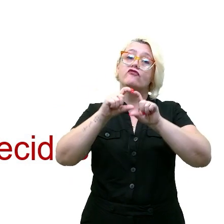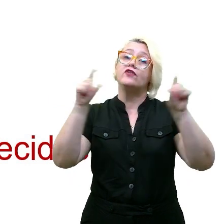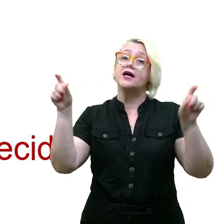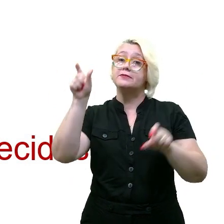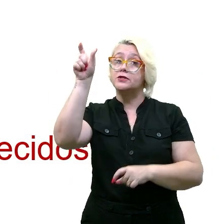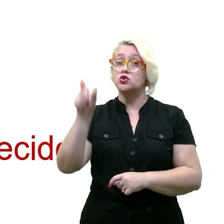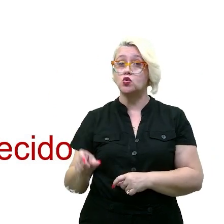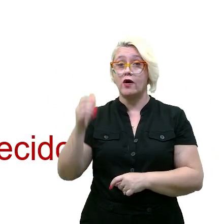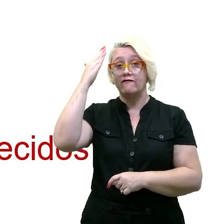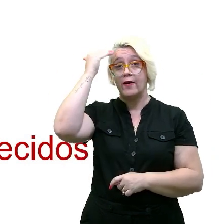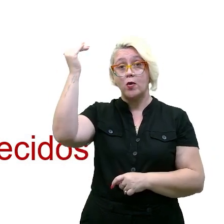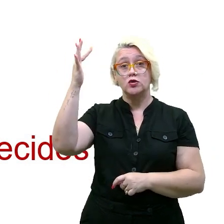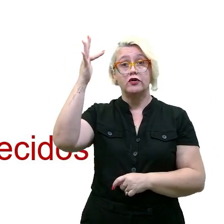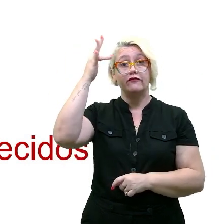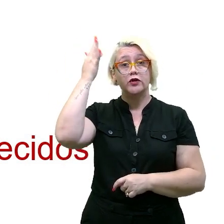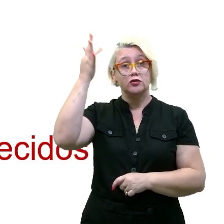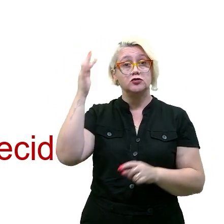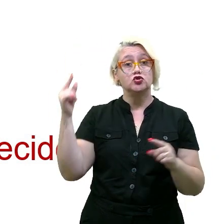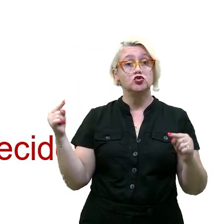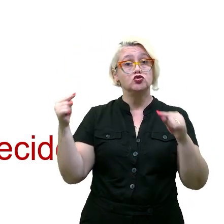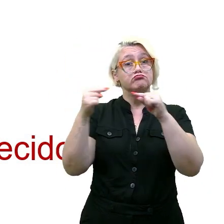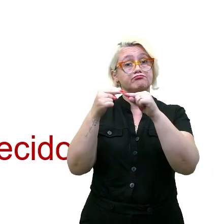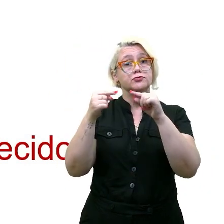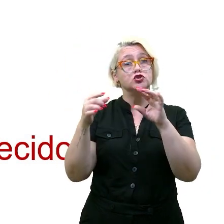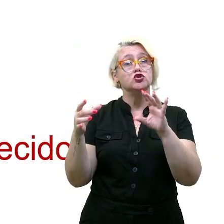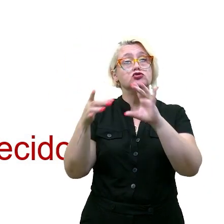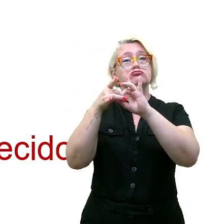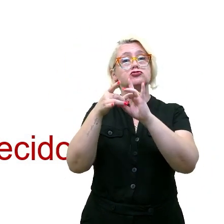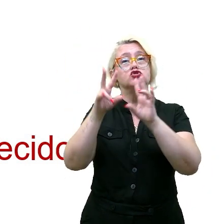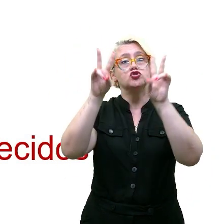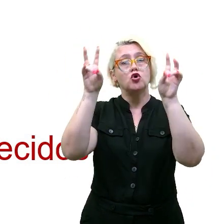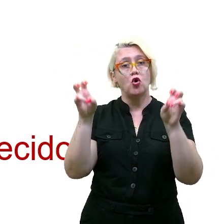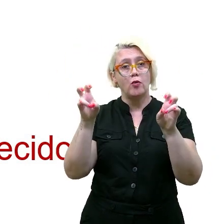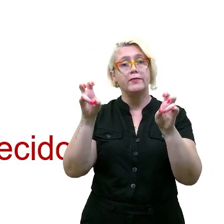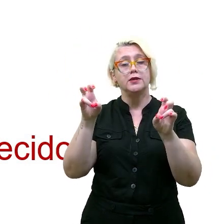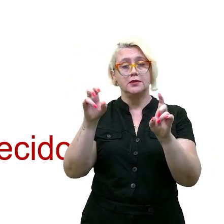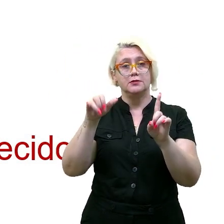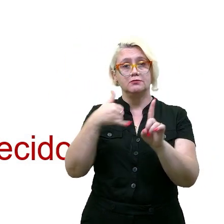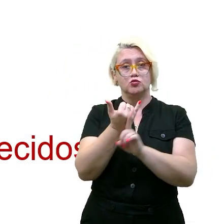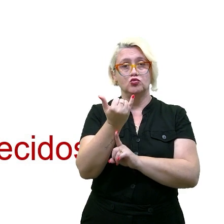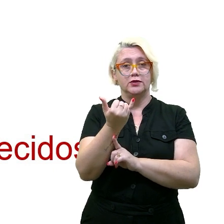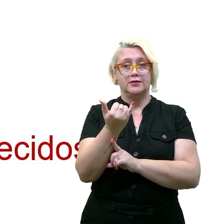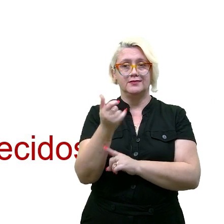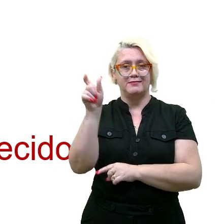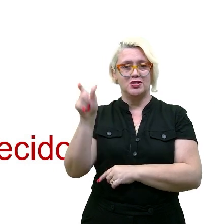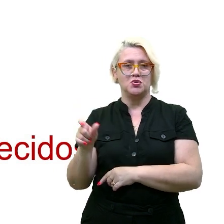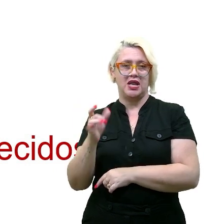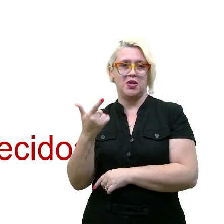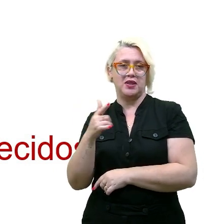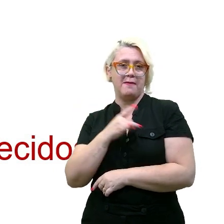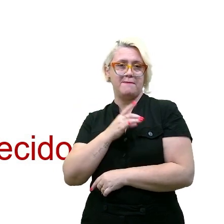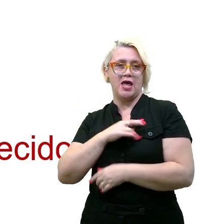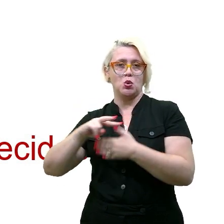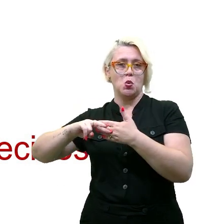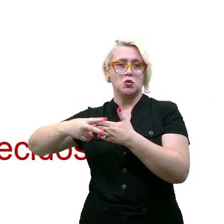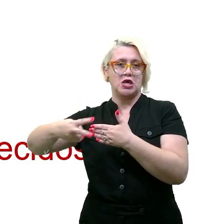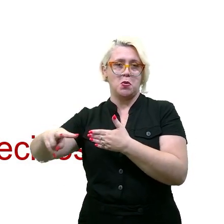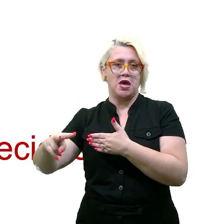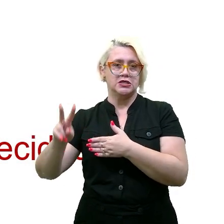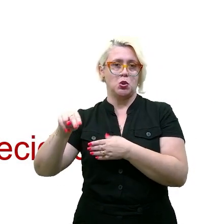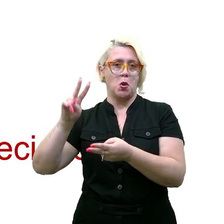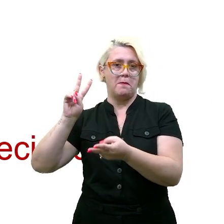ser relacionado com essa questão das pessoas não terem medo das consequências.